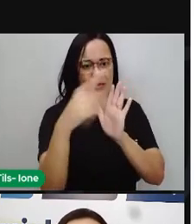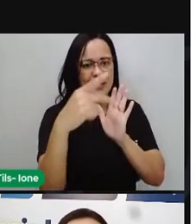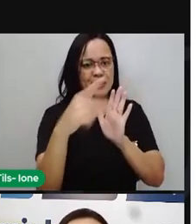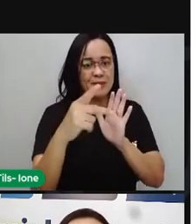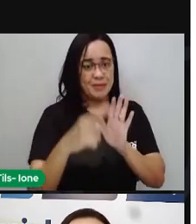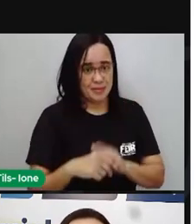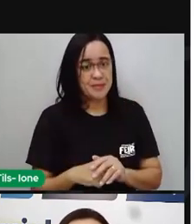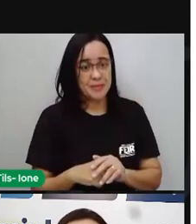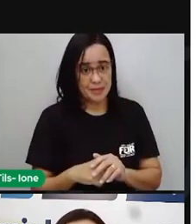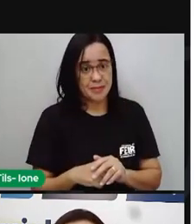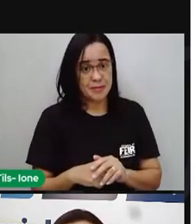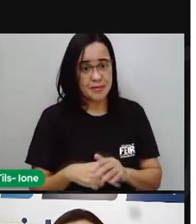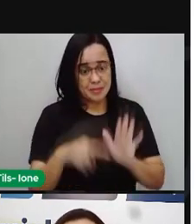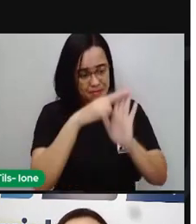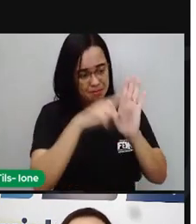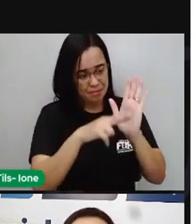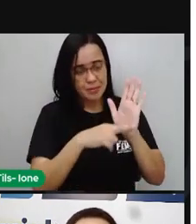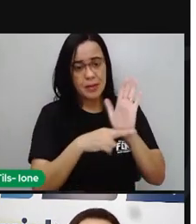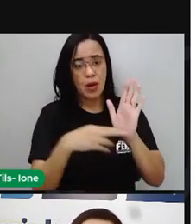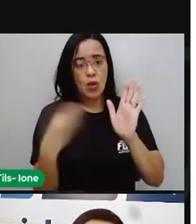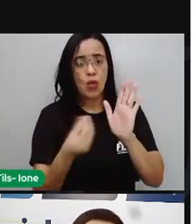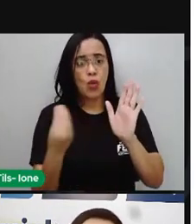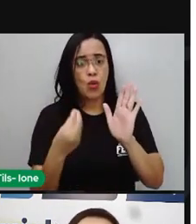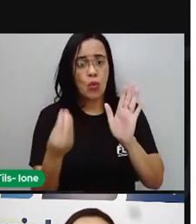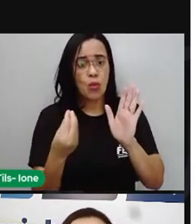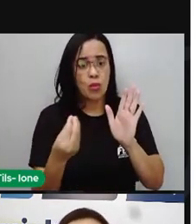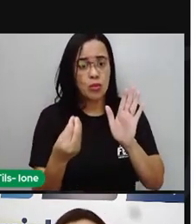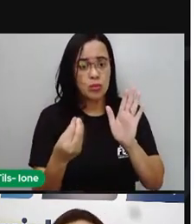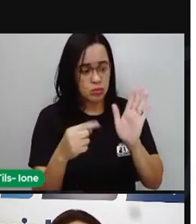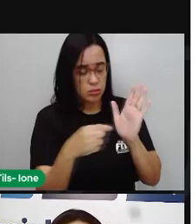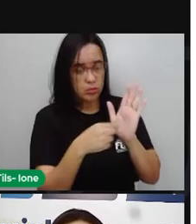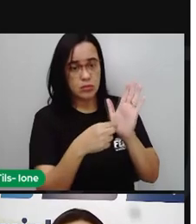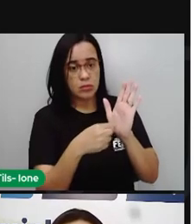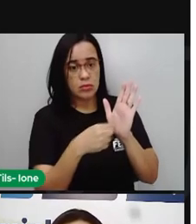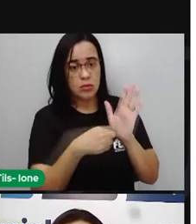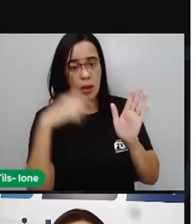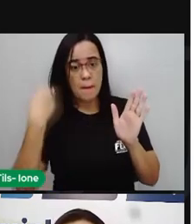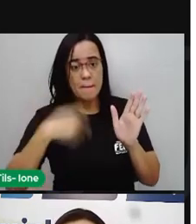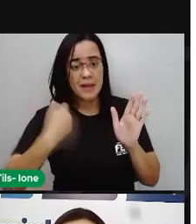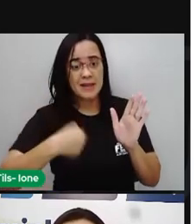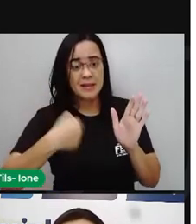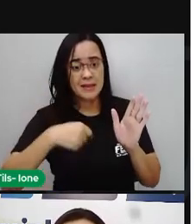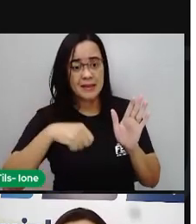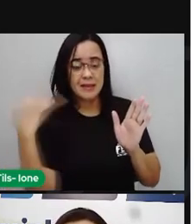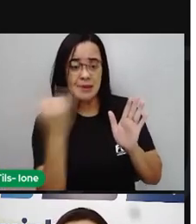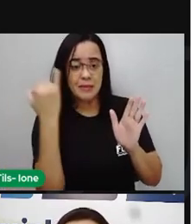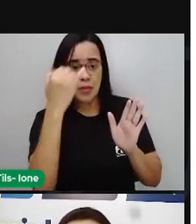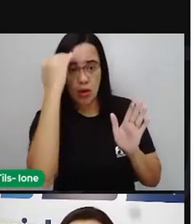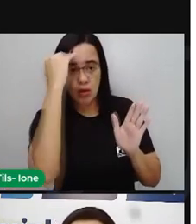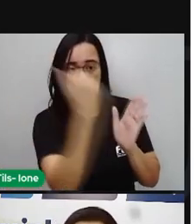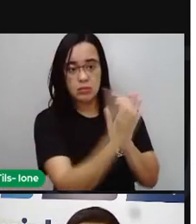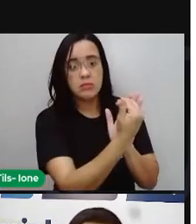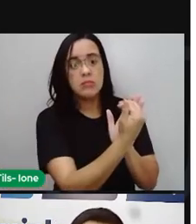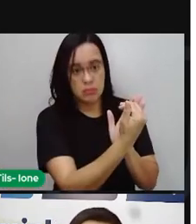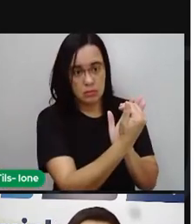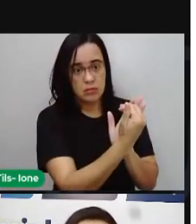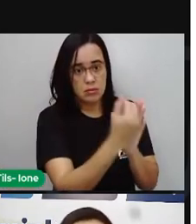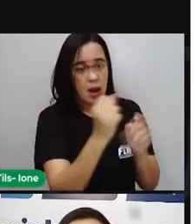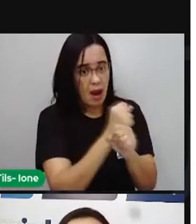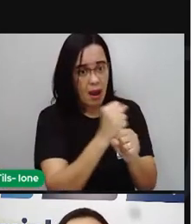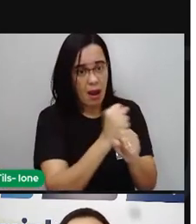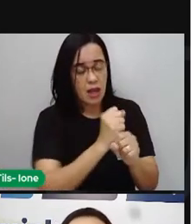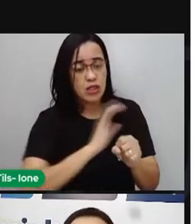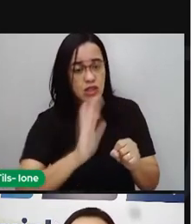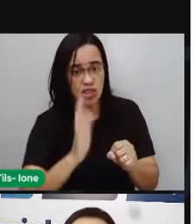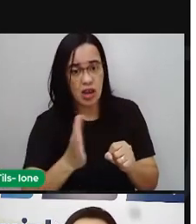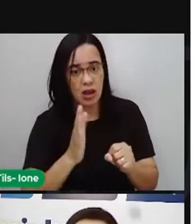destinada a regular os interesses e garantias das pessoas idosas. Então, existem já alguns anos que o